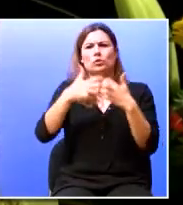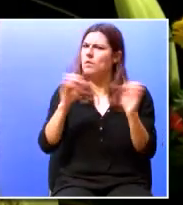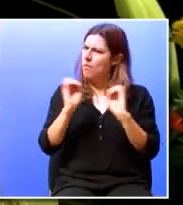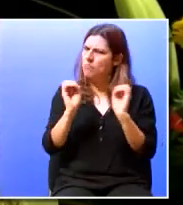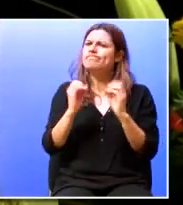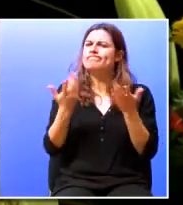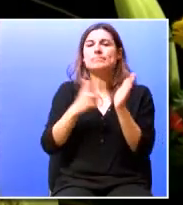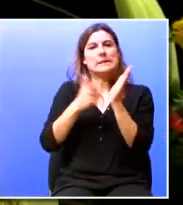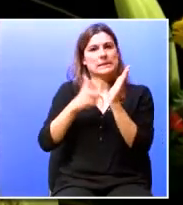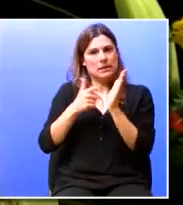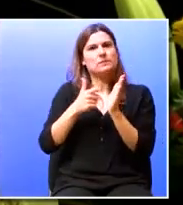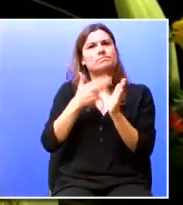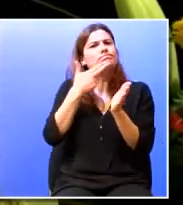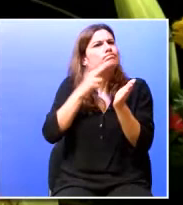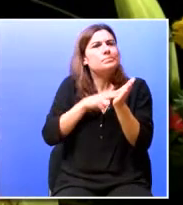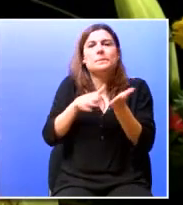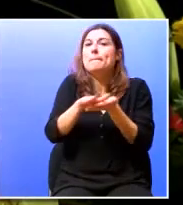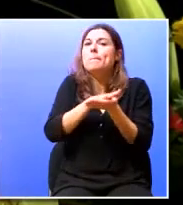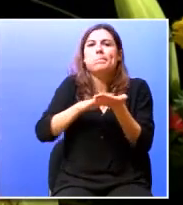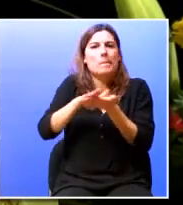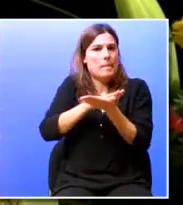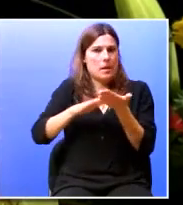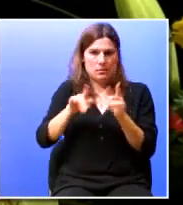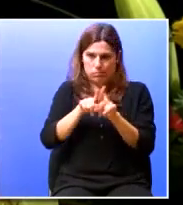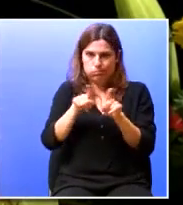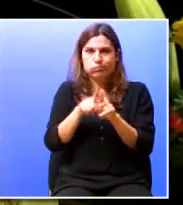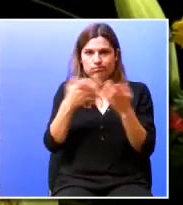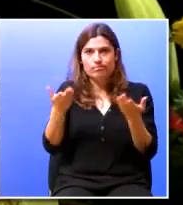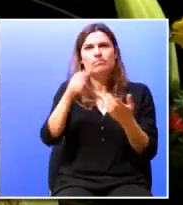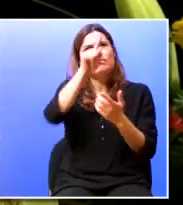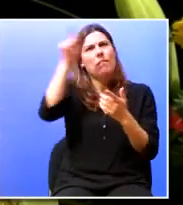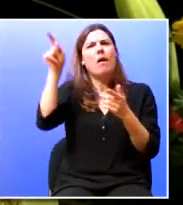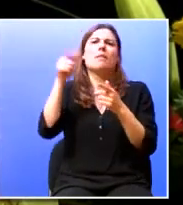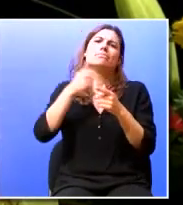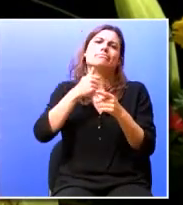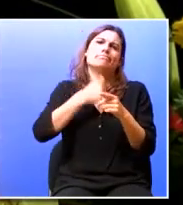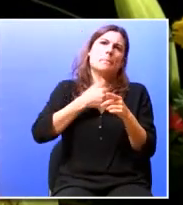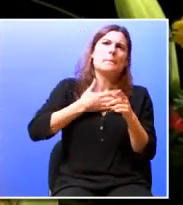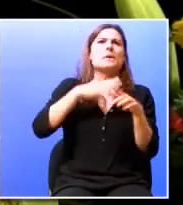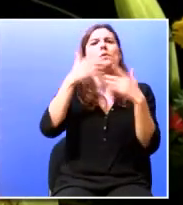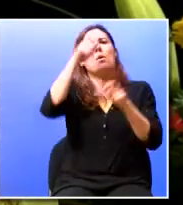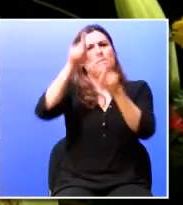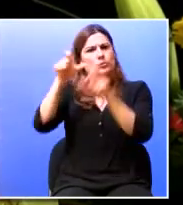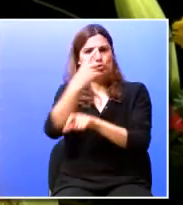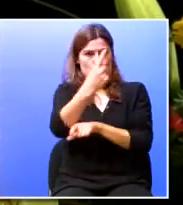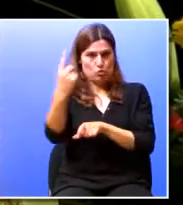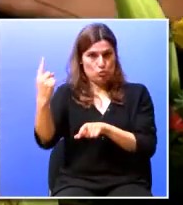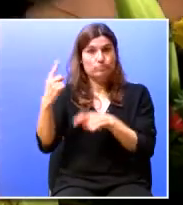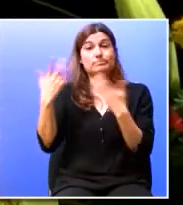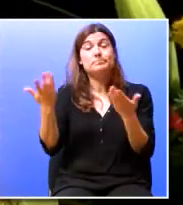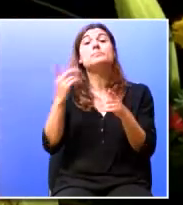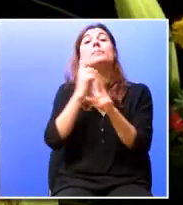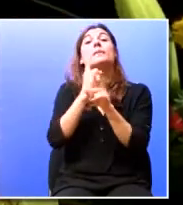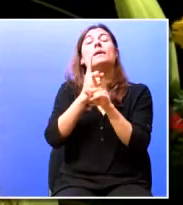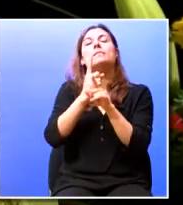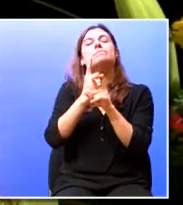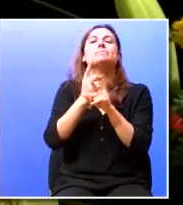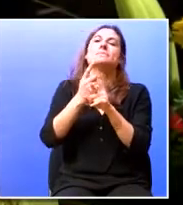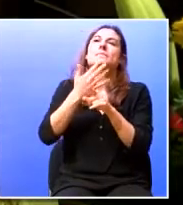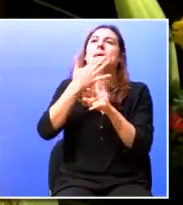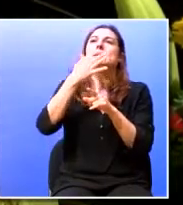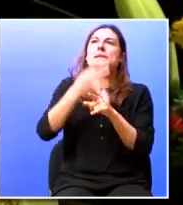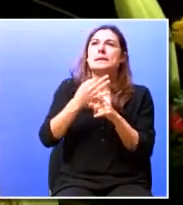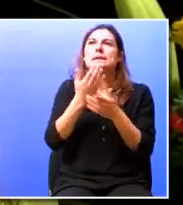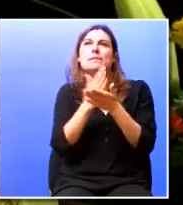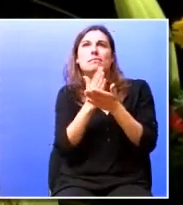necessidade praticamente básica, quer das organizações, quer dos indivíduos. O nível de incerteza e